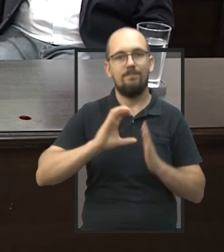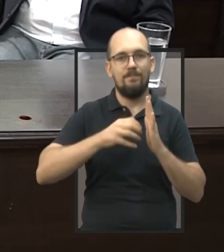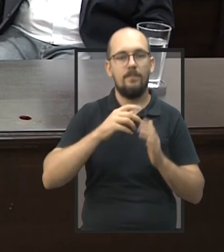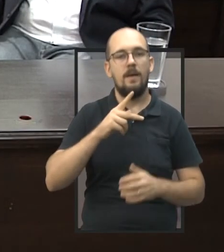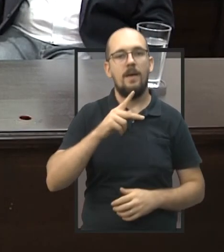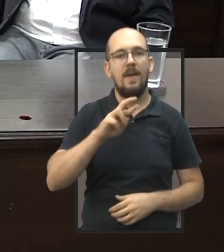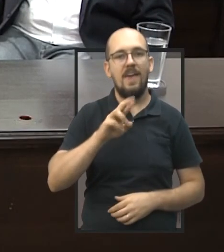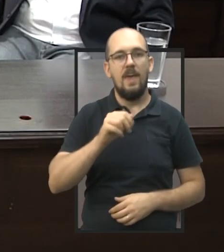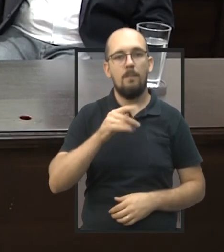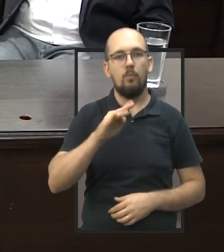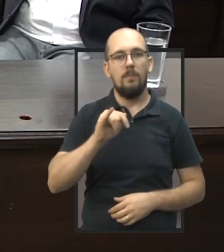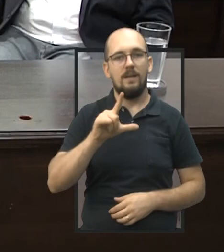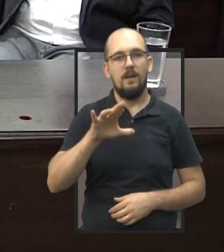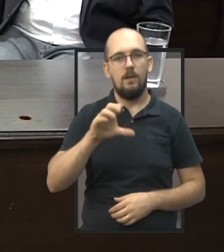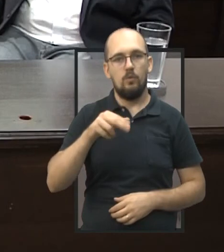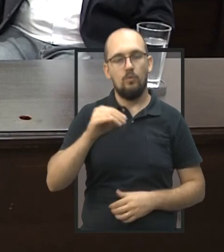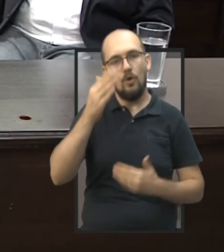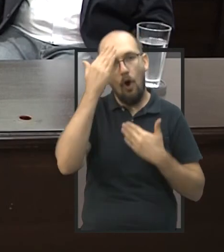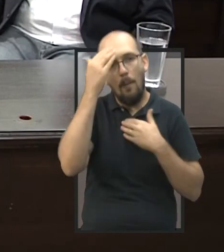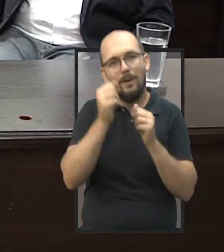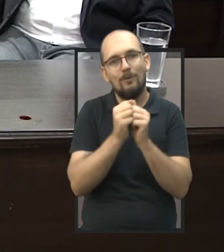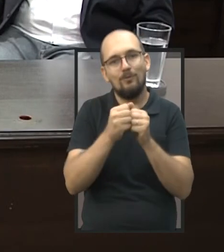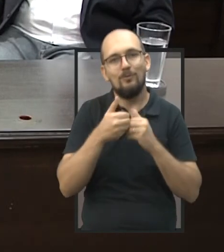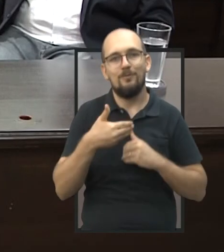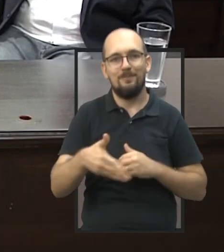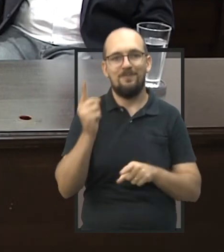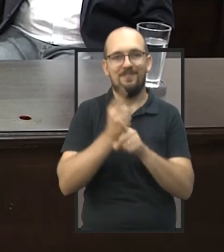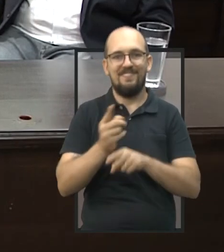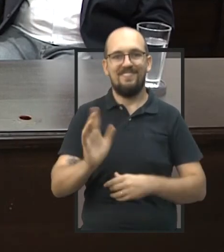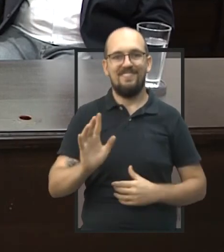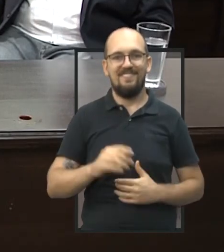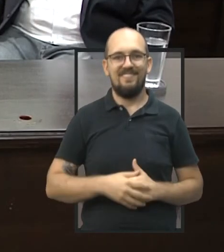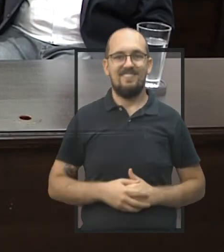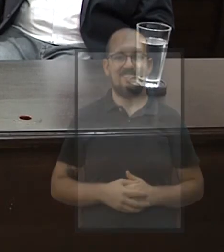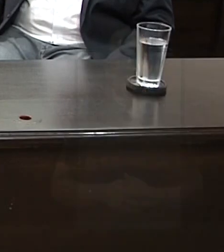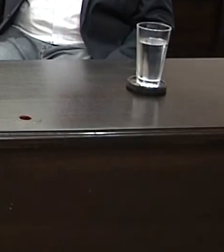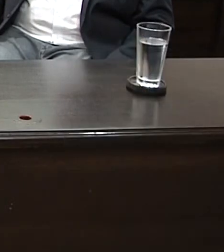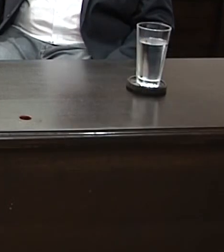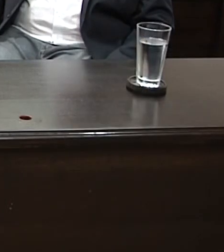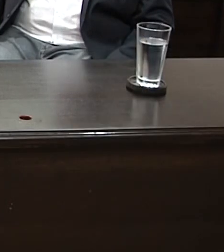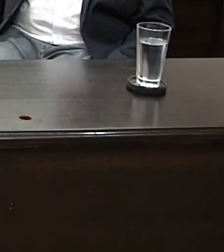Republicanos. Muito obrigado pela sua companhia, pelo carinho da audiência e até a próxima.